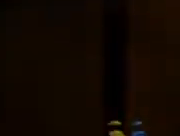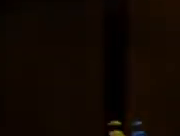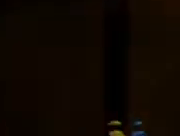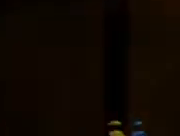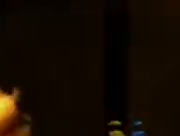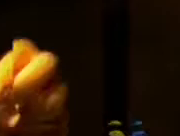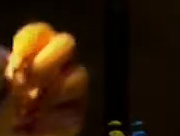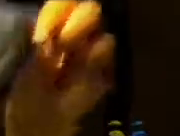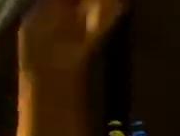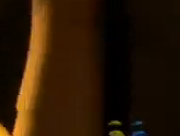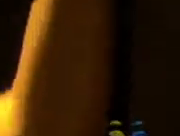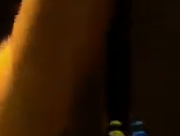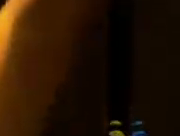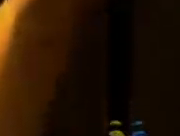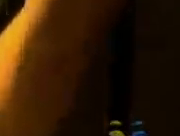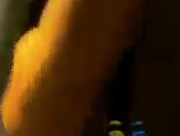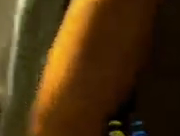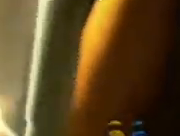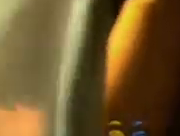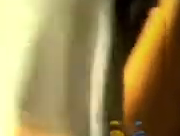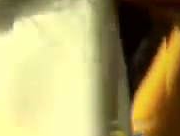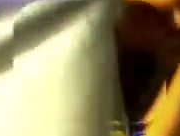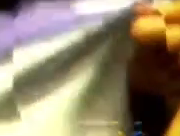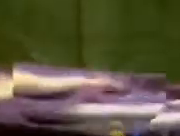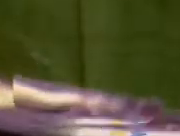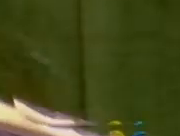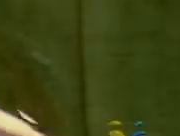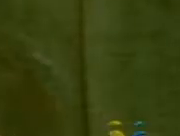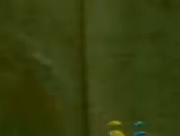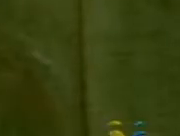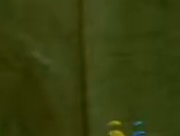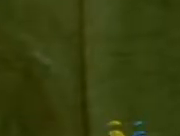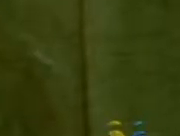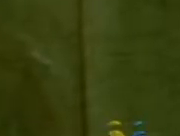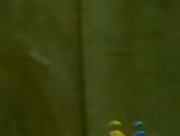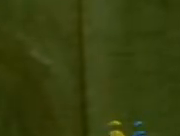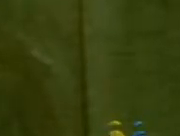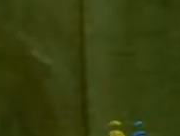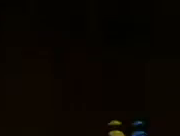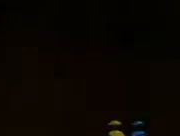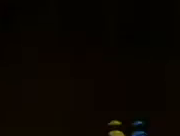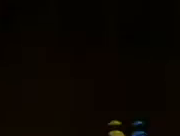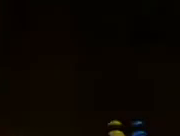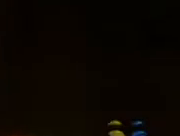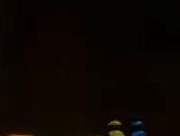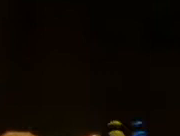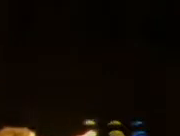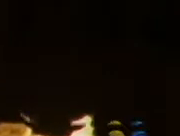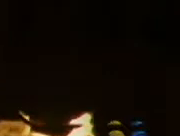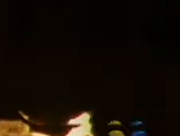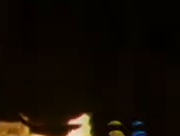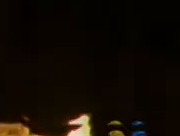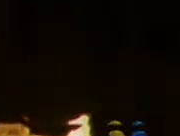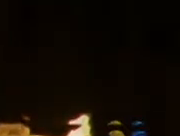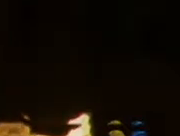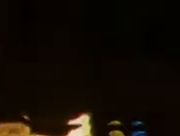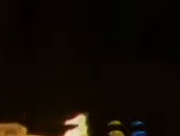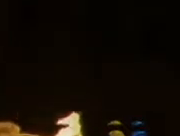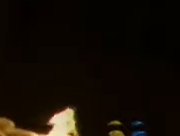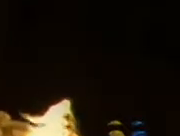Deus não ia botar tanto desejo no peito de uma filha sua se não tivesse o plano de um dia.